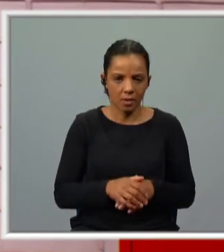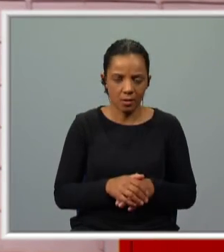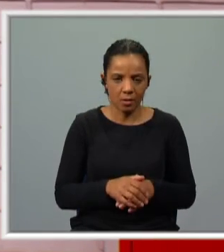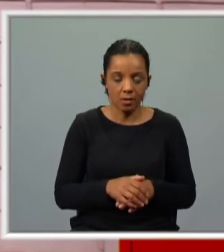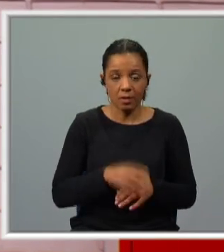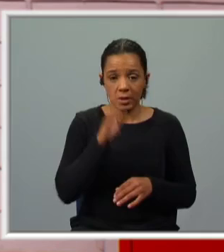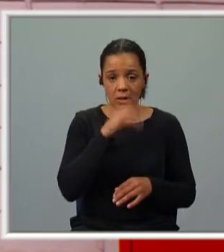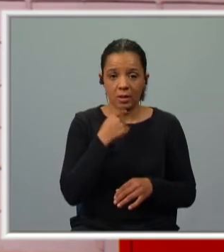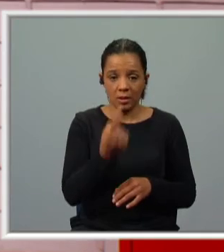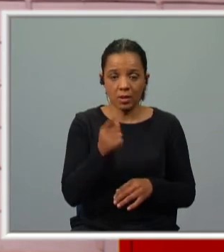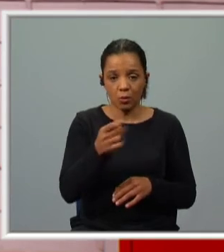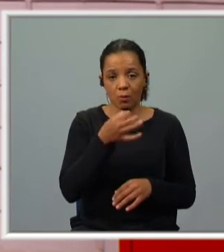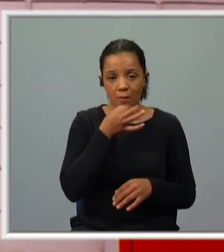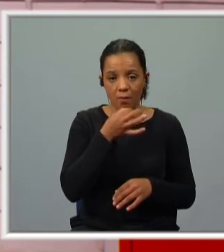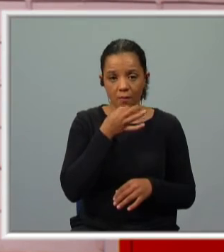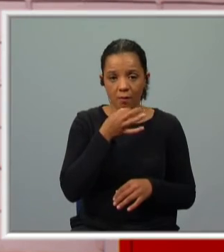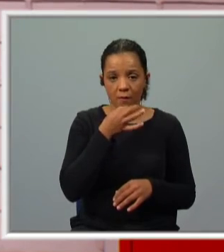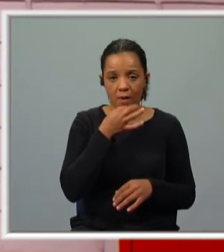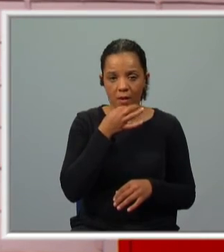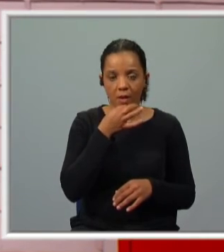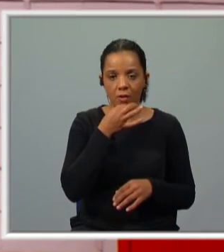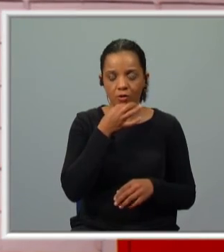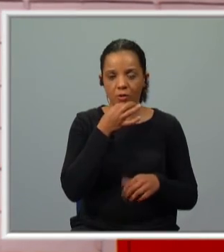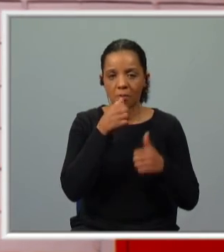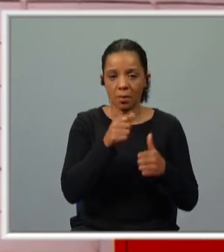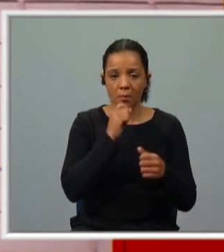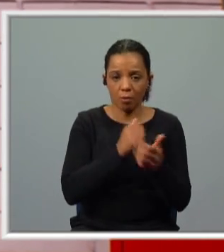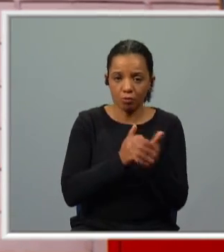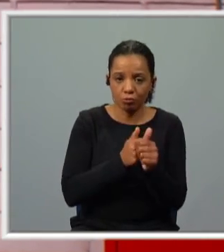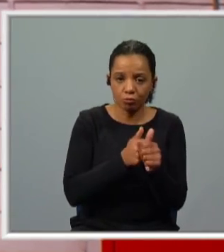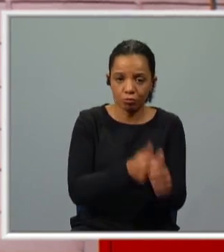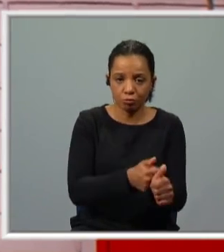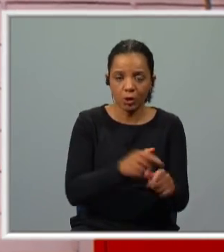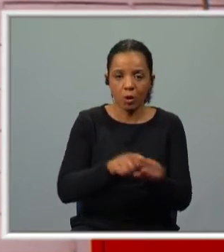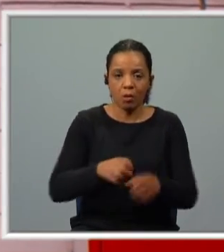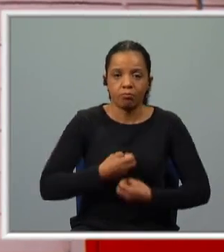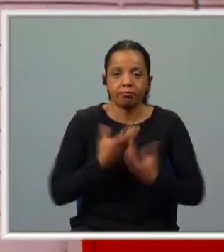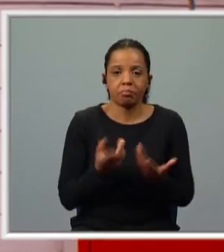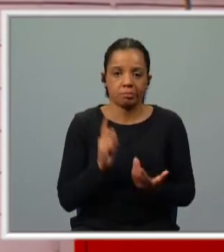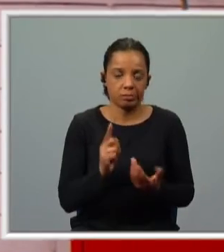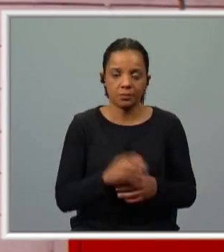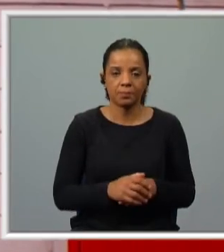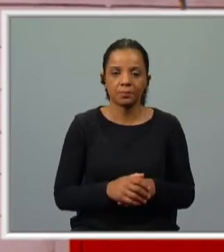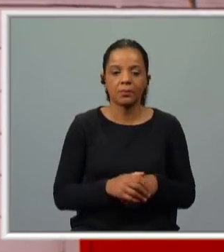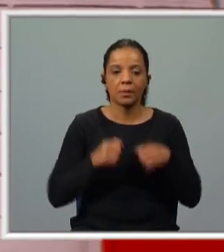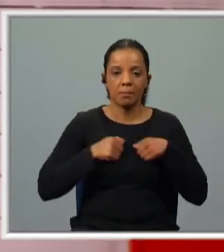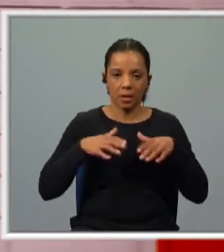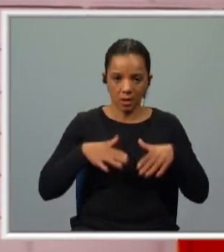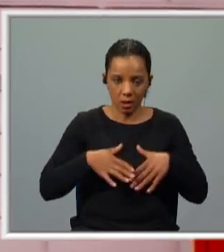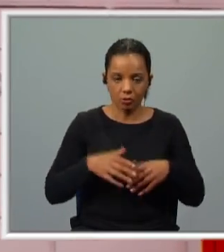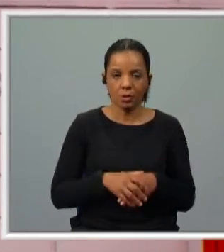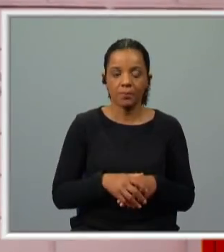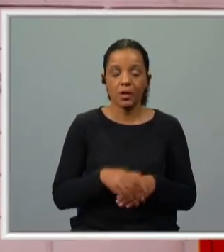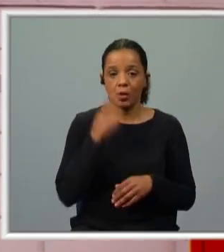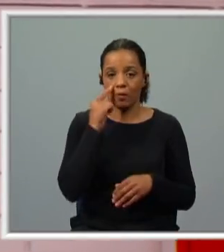dizem que tu falas com muita correção, podes seguir essa tua intuição. Os marinheiros é o verbo